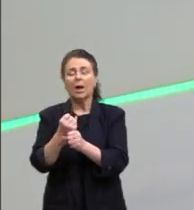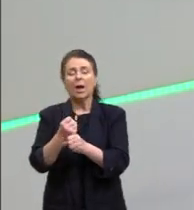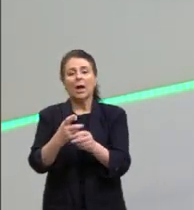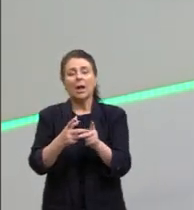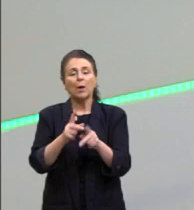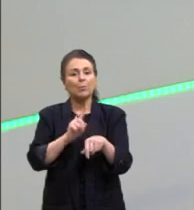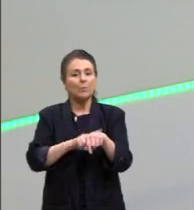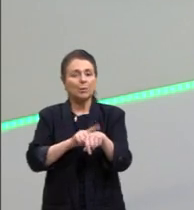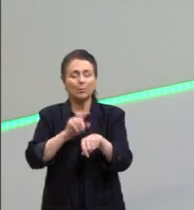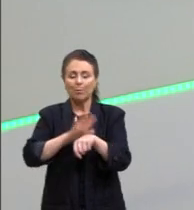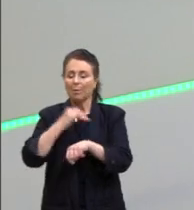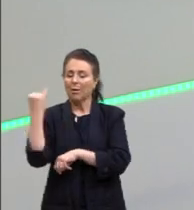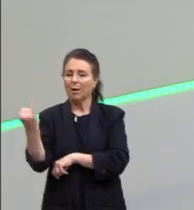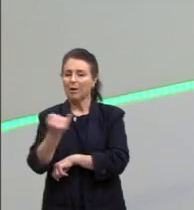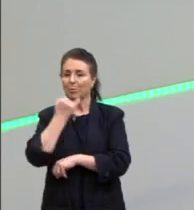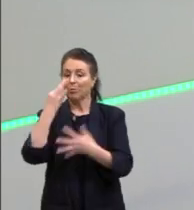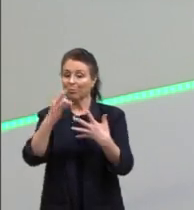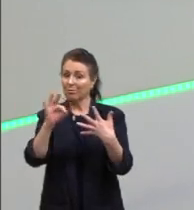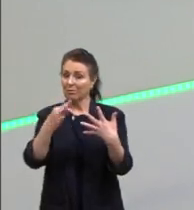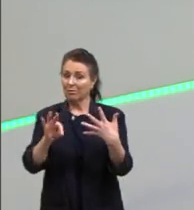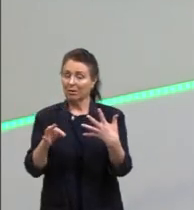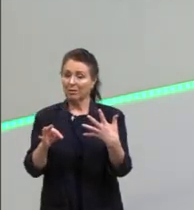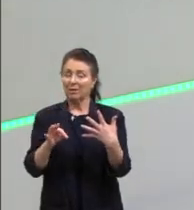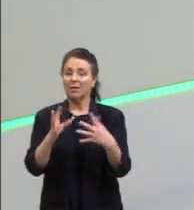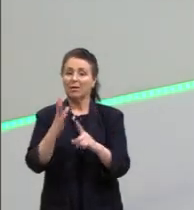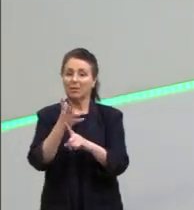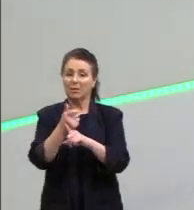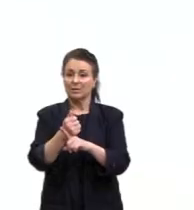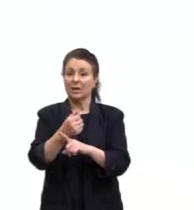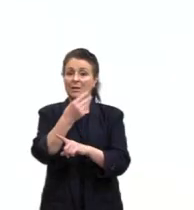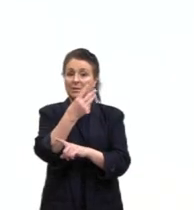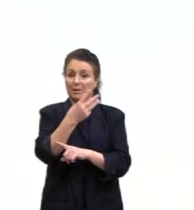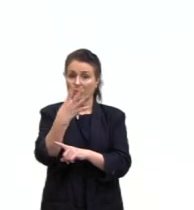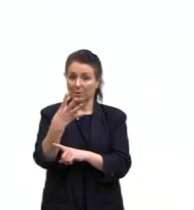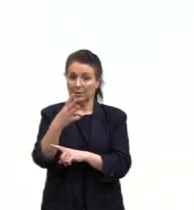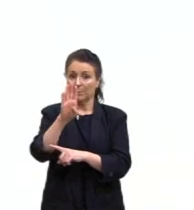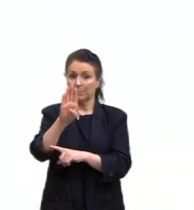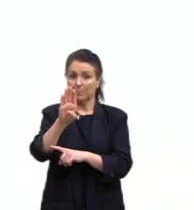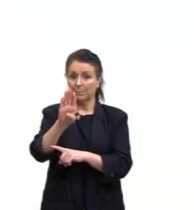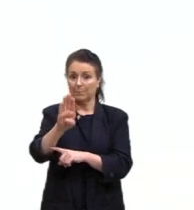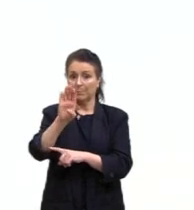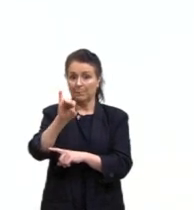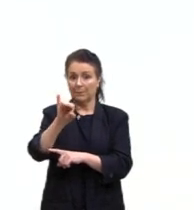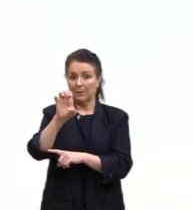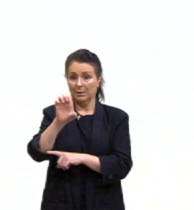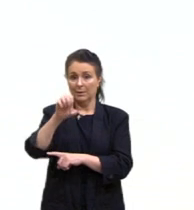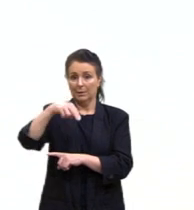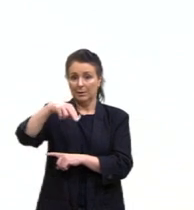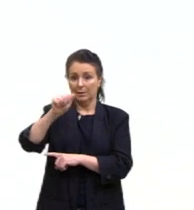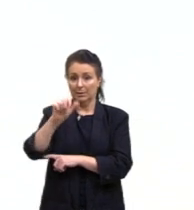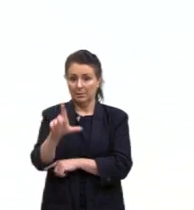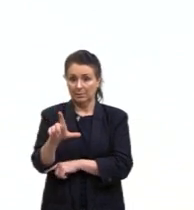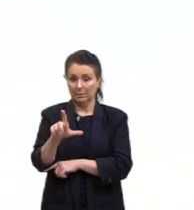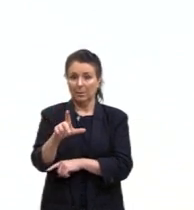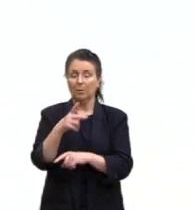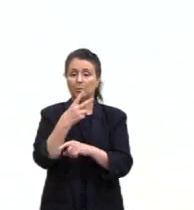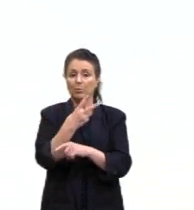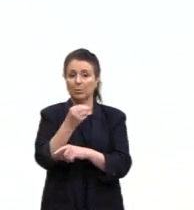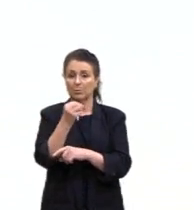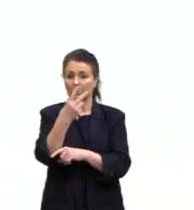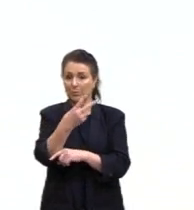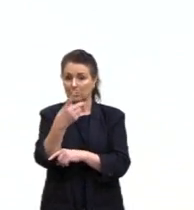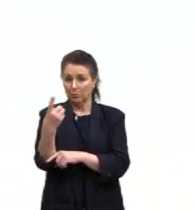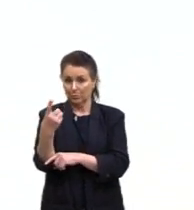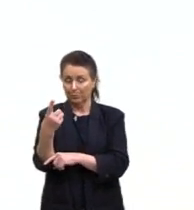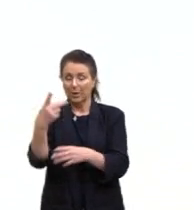de destaque das artes. Essa 34ª Bienal de 2021, ela aconteceu, então,